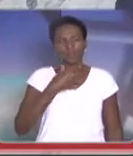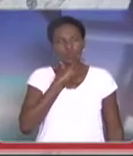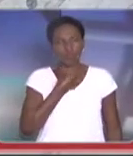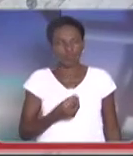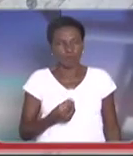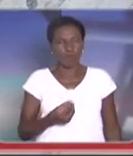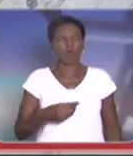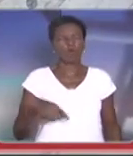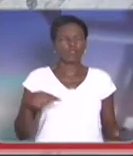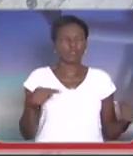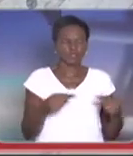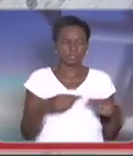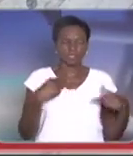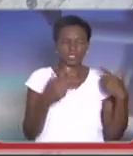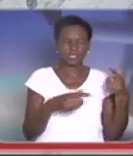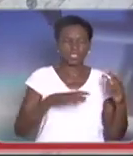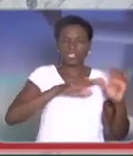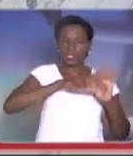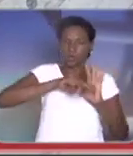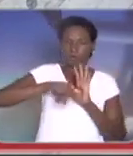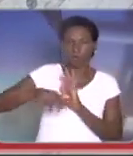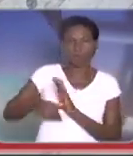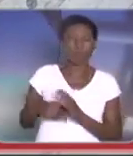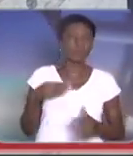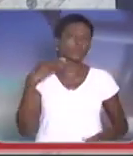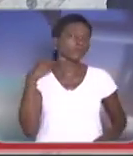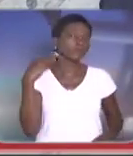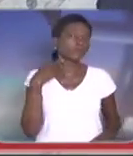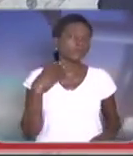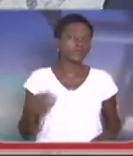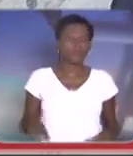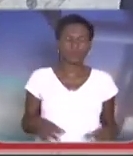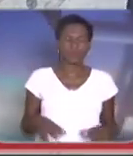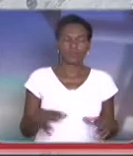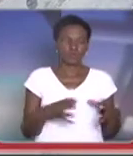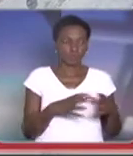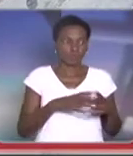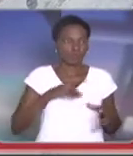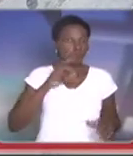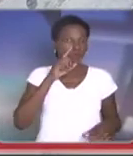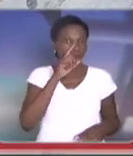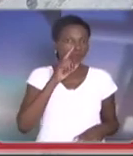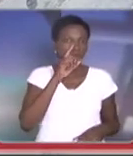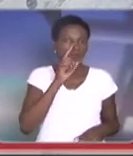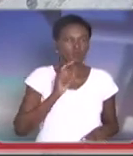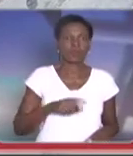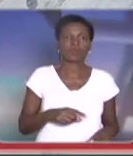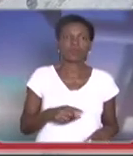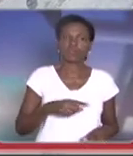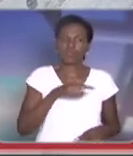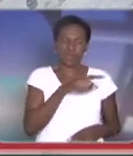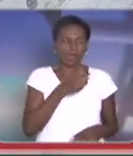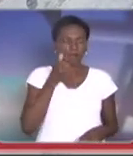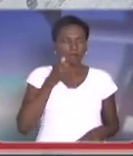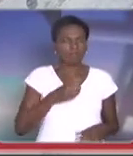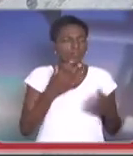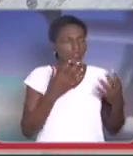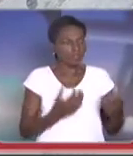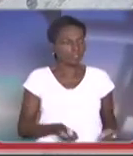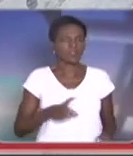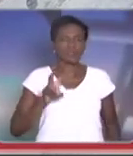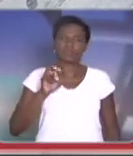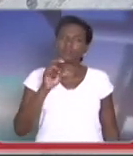a quadrilhas de roubo a banco do crime organizado, quadrilhas perigosíssimas, autorizou o velório do mesmo na Câmara